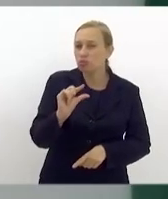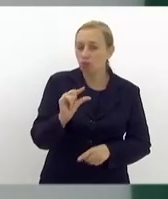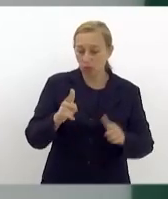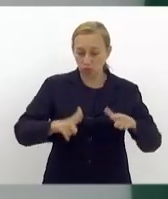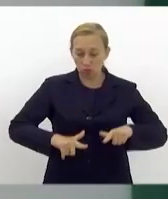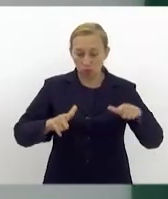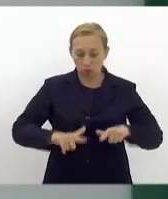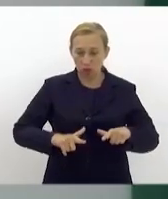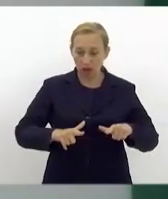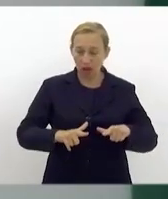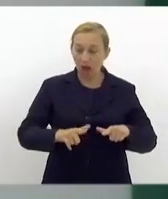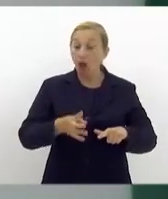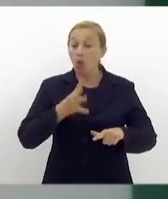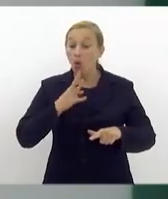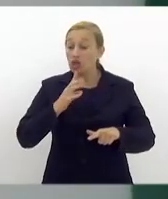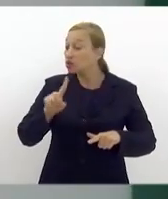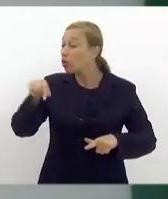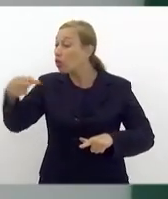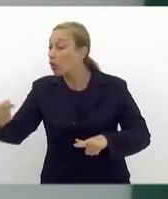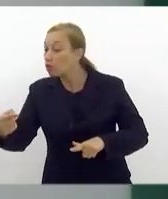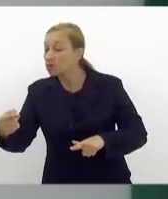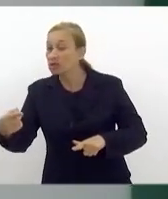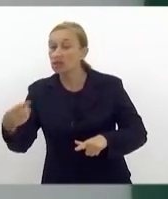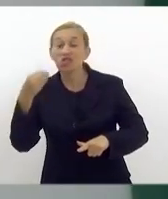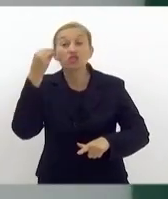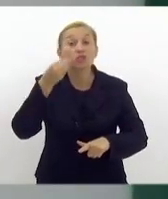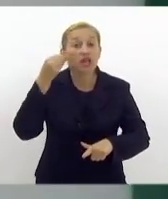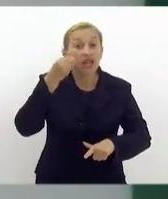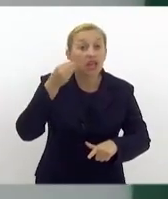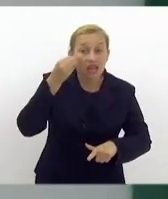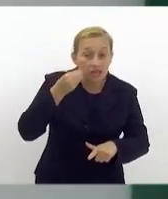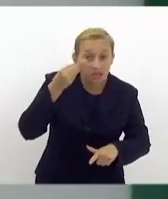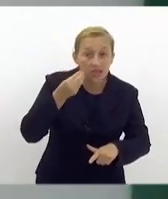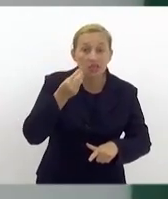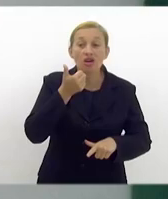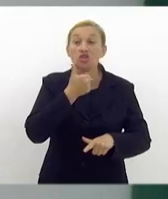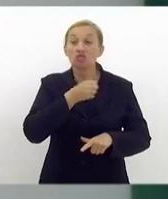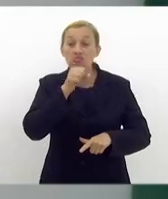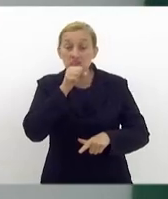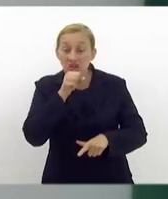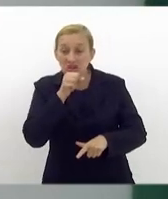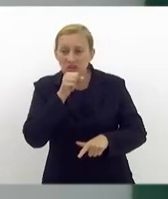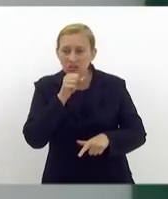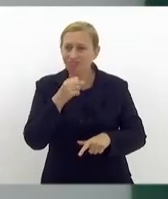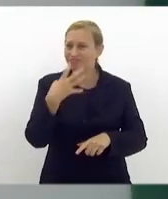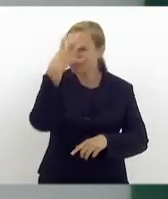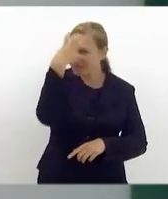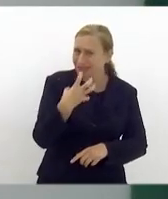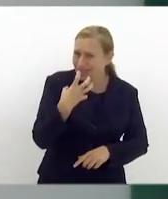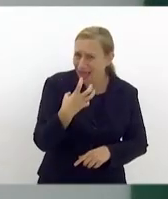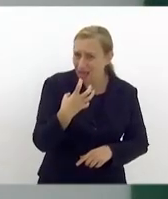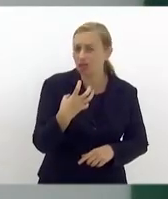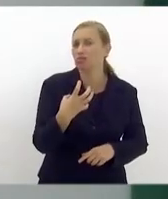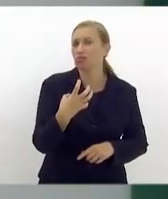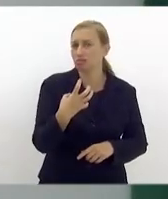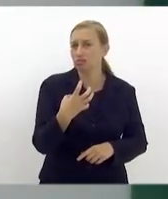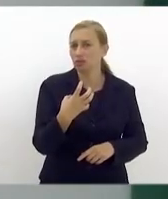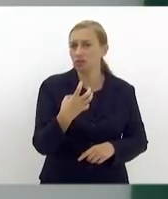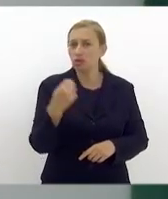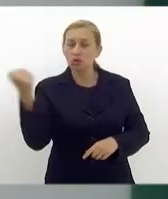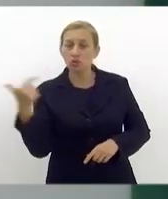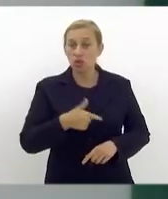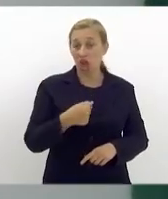pessoas, outras mães, situações muito graves, muito mais graves do que aquela que eu estava